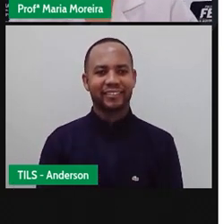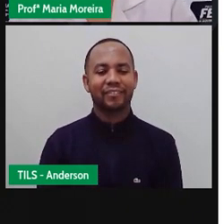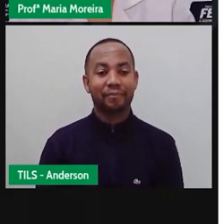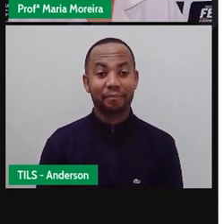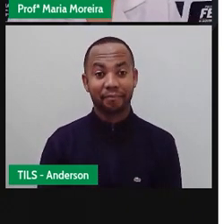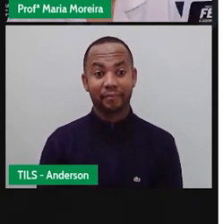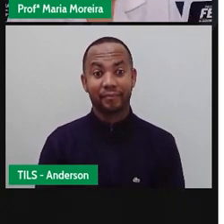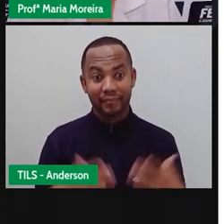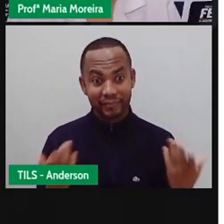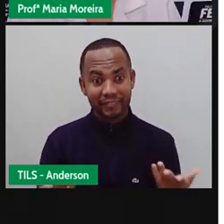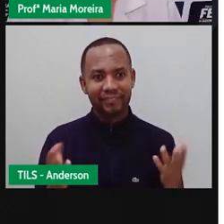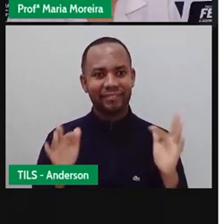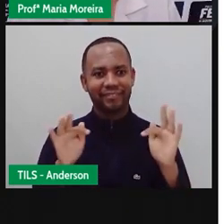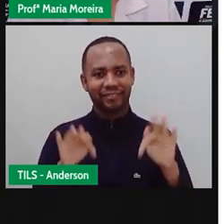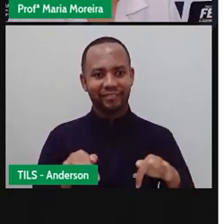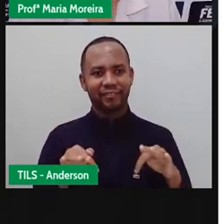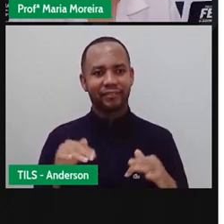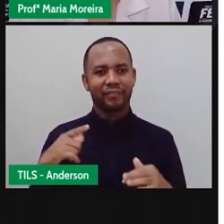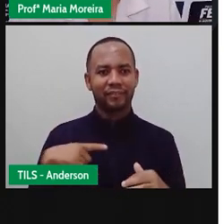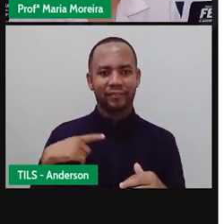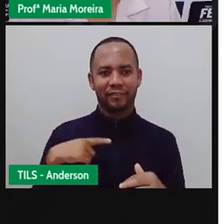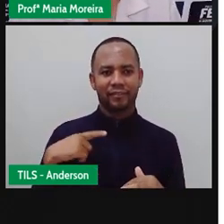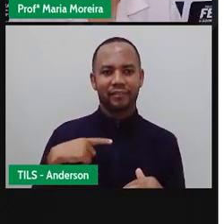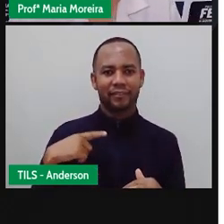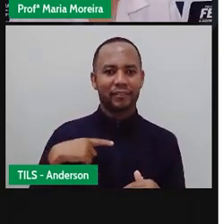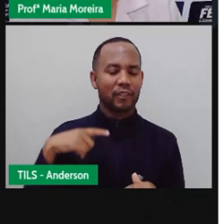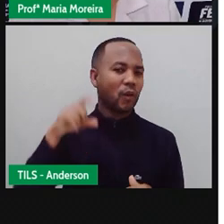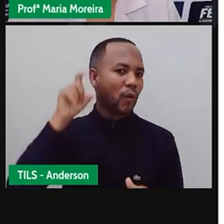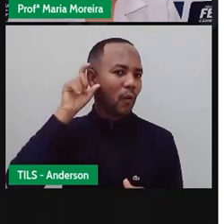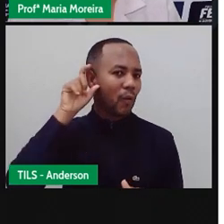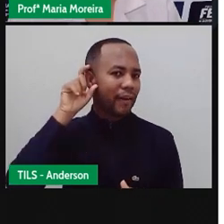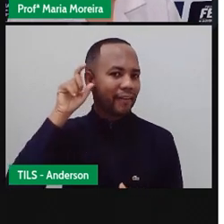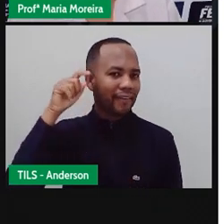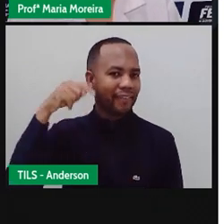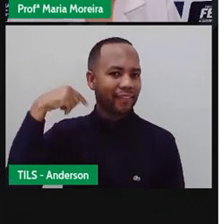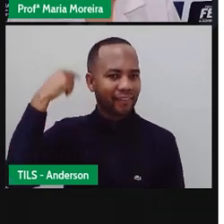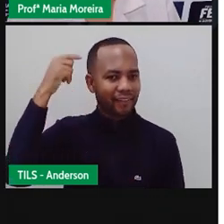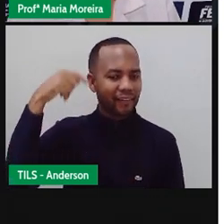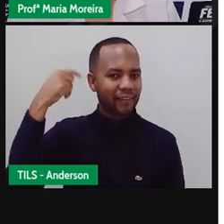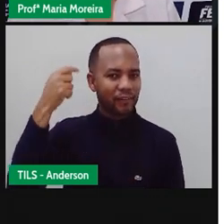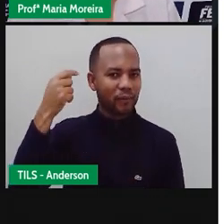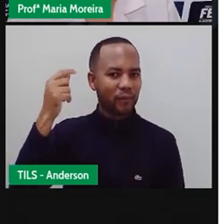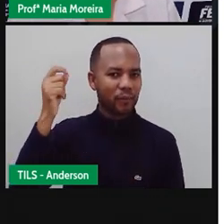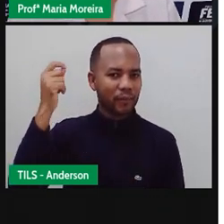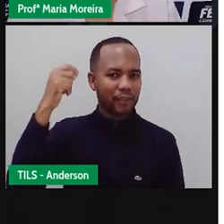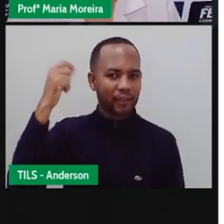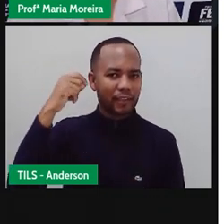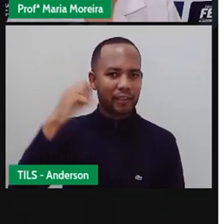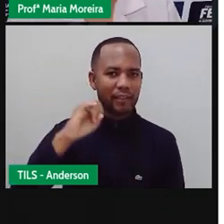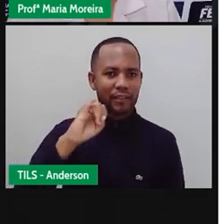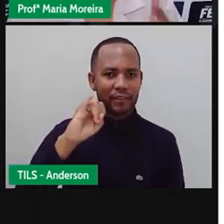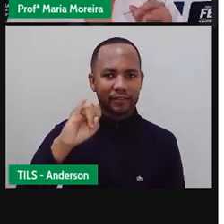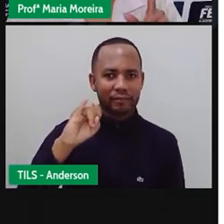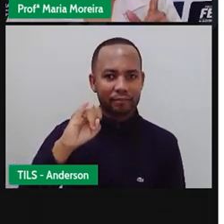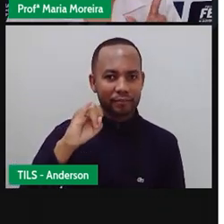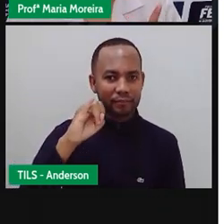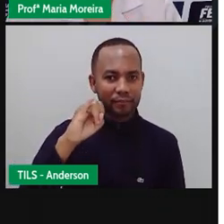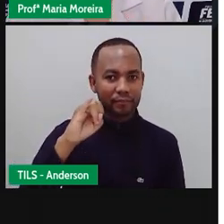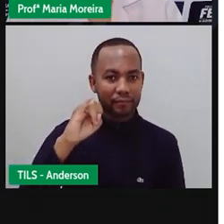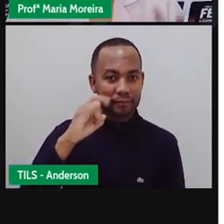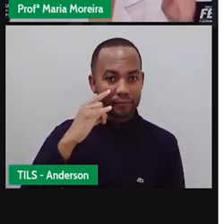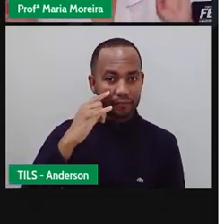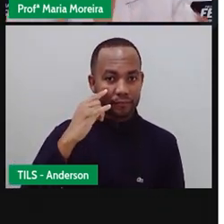Bom, por fim Temos aí o quê? A orelha interna Que é o local onde estão localizadas as células